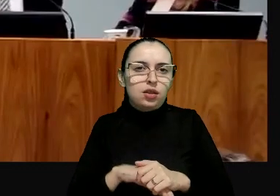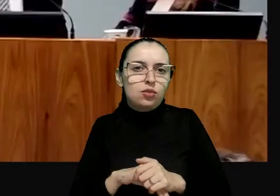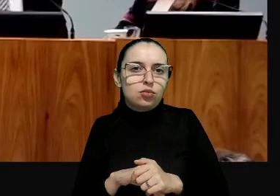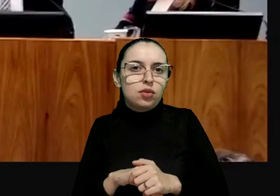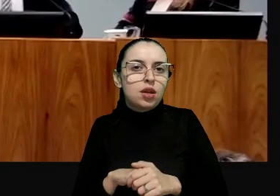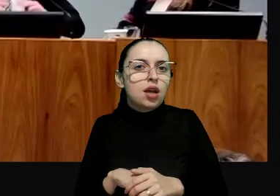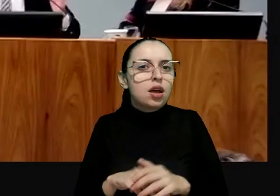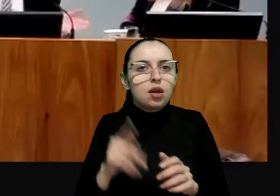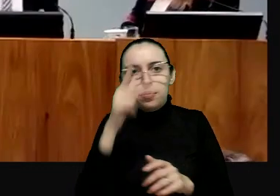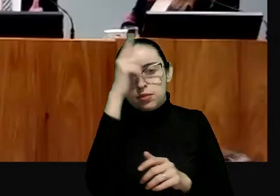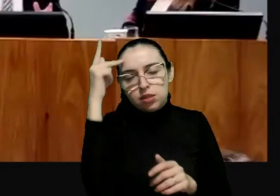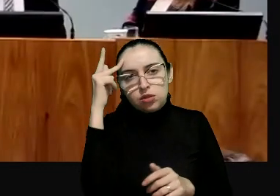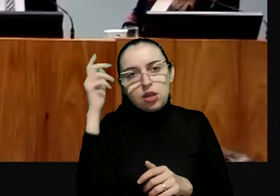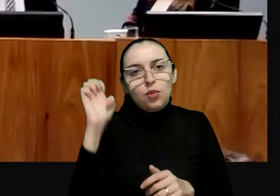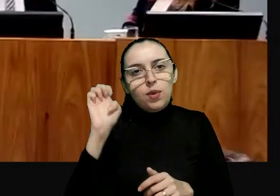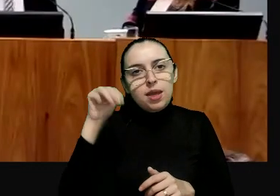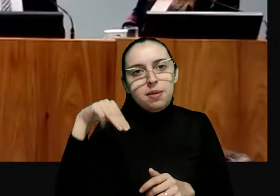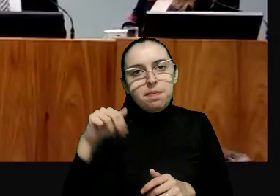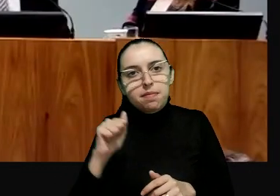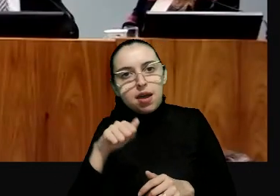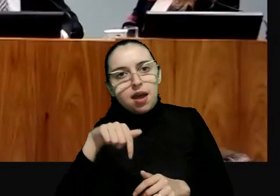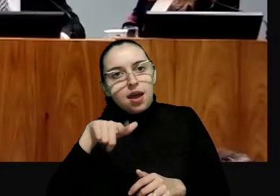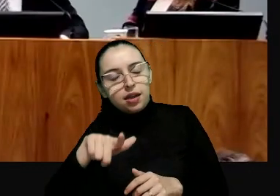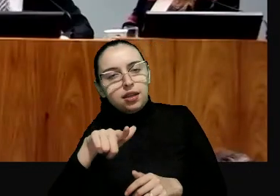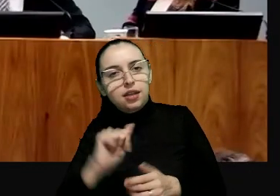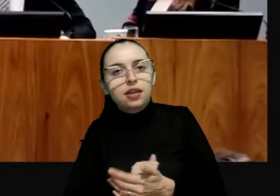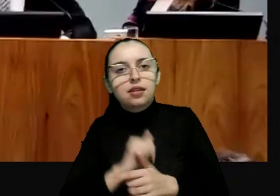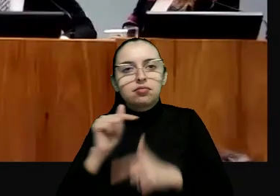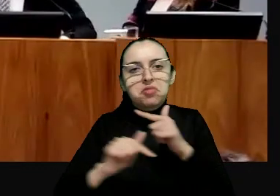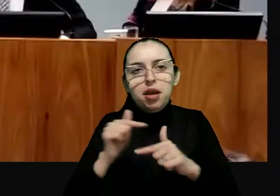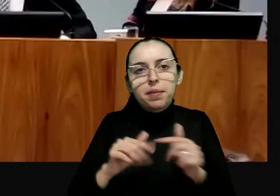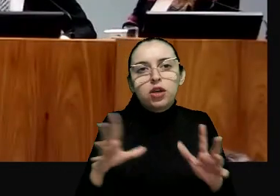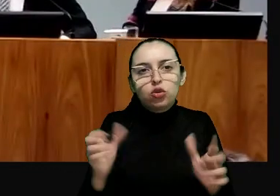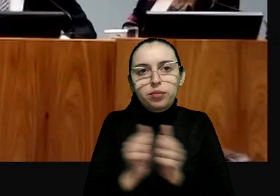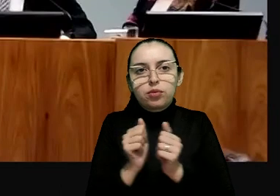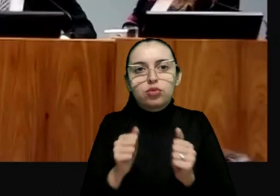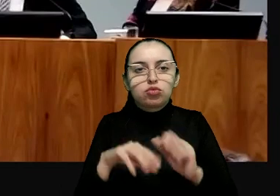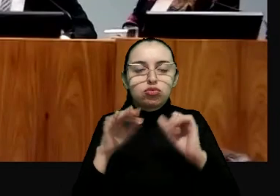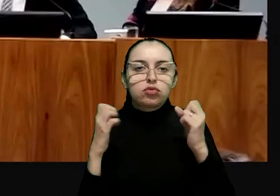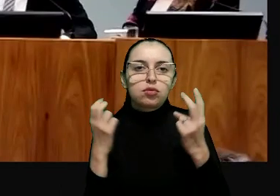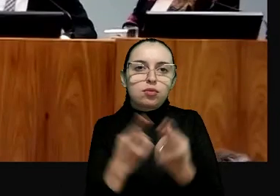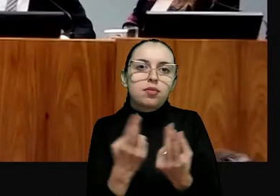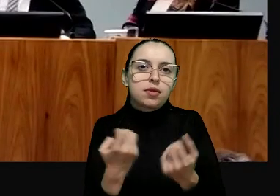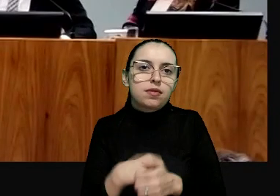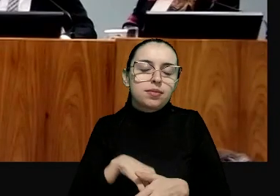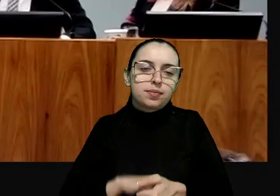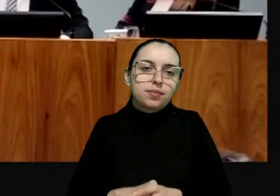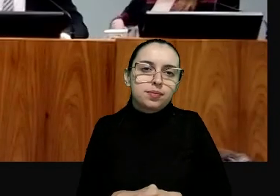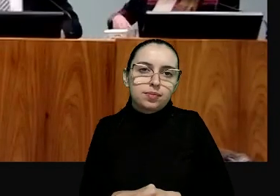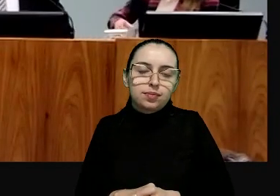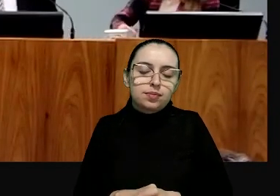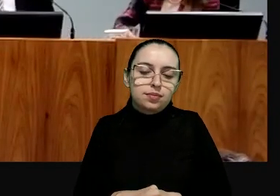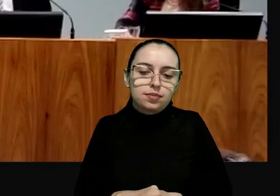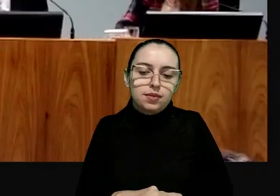pessoal da EMAG, a todos que contribuíram para este evento e devolvo a palavra ao presidente para as ações.